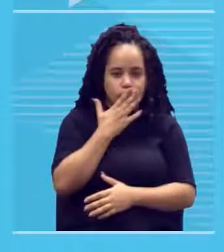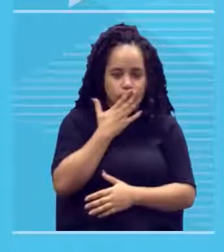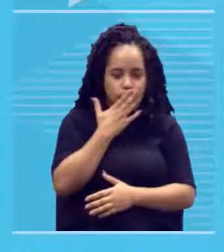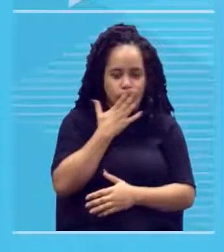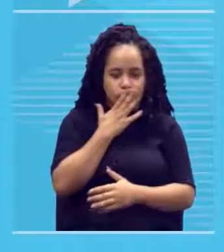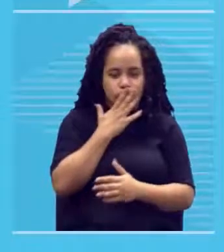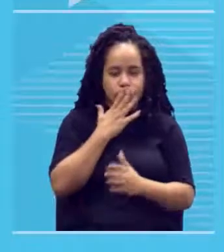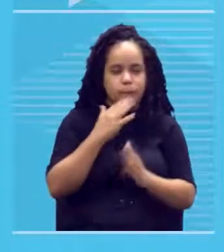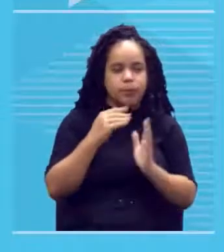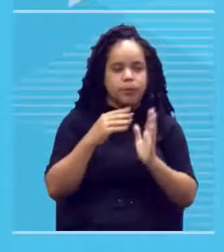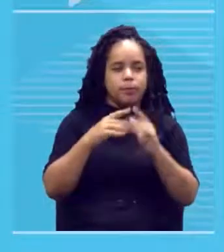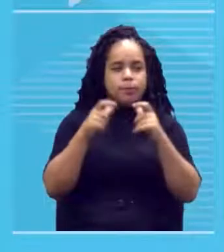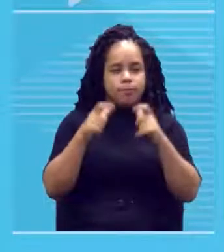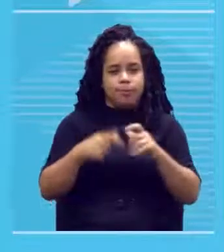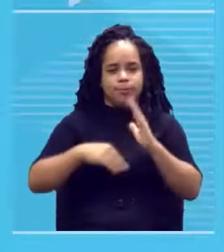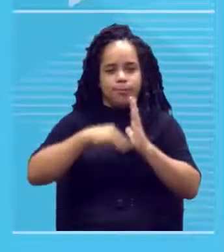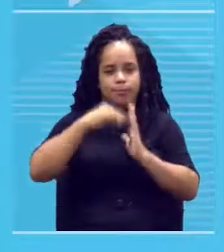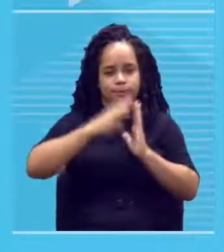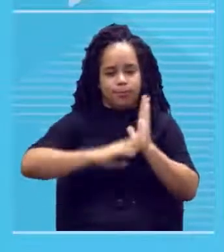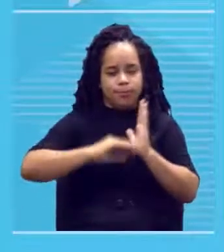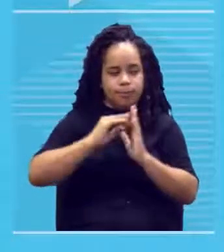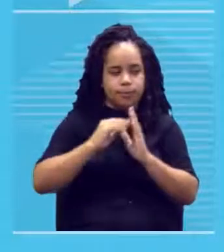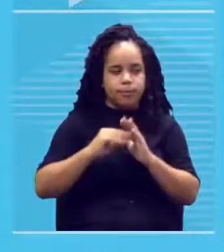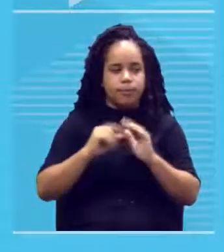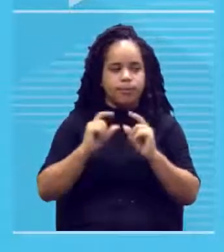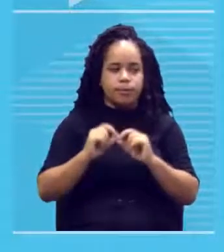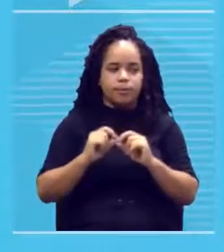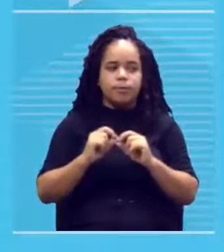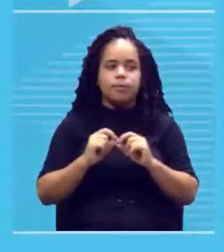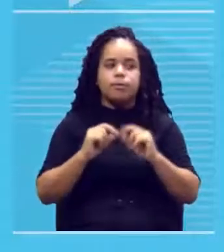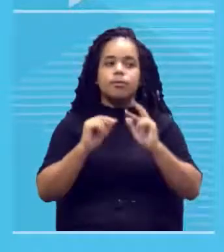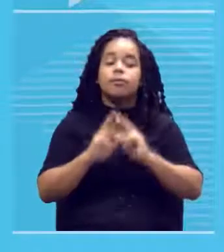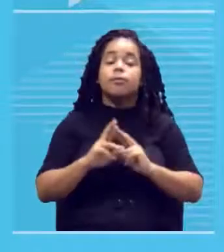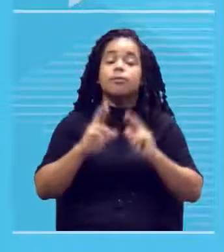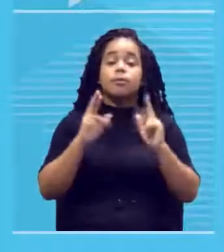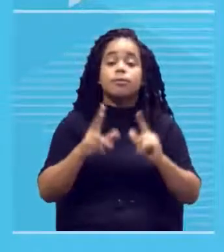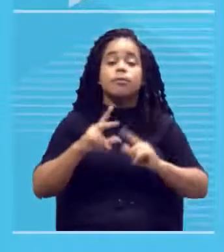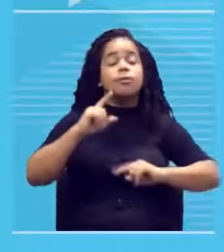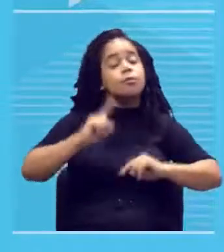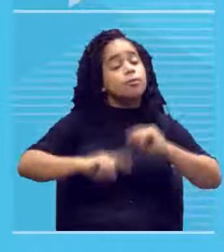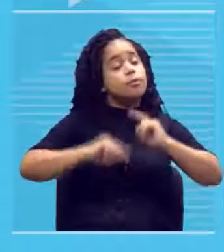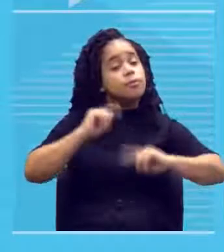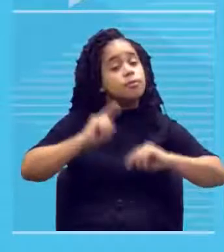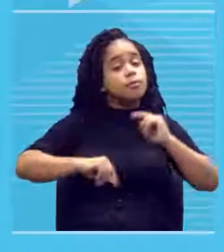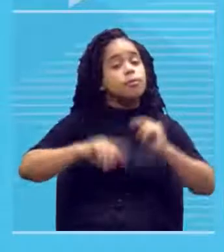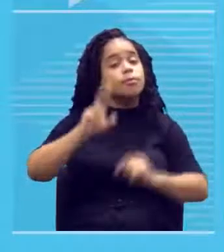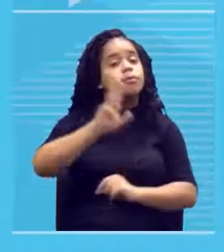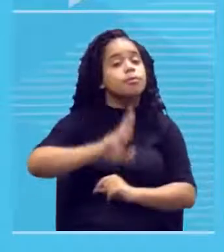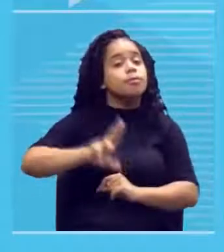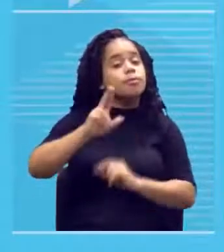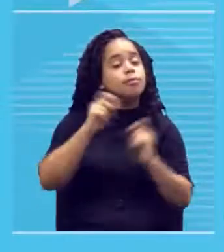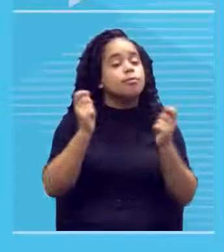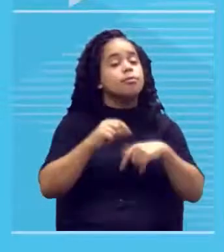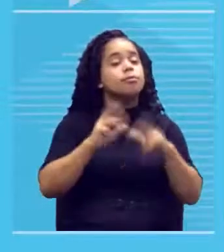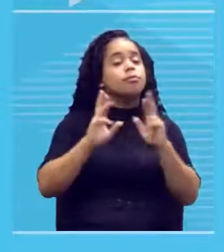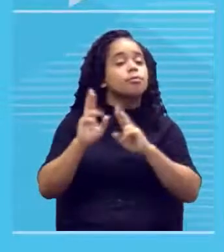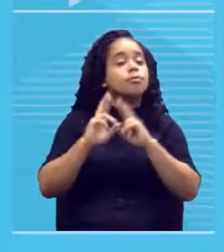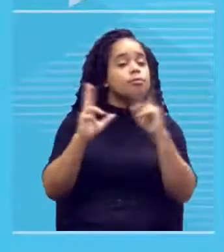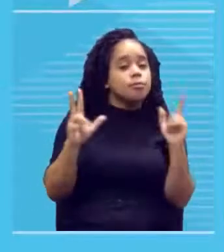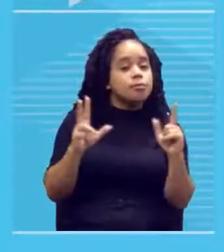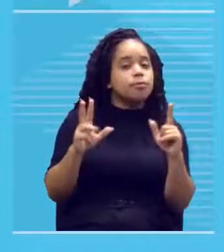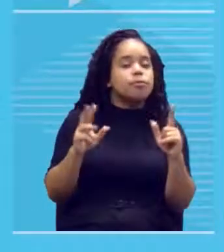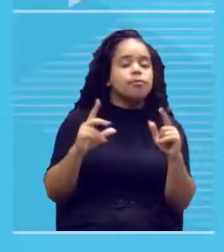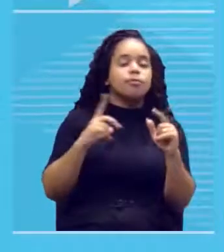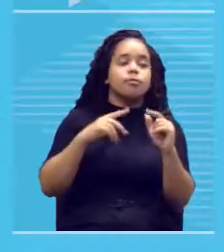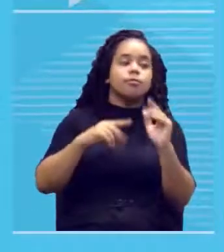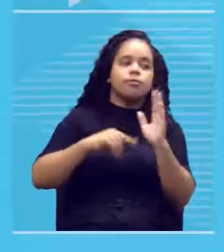principalmente os desenhos da pintura são os materiais utilizados então meio que se acerta assim enquanto o desenho